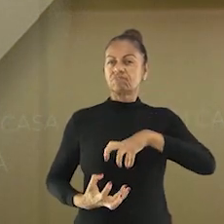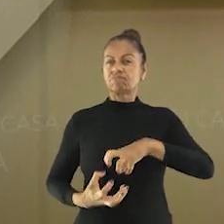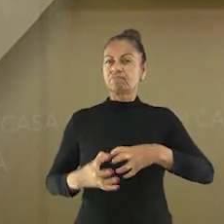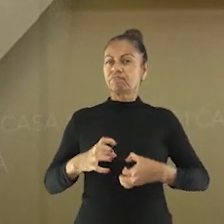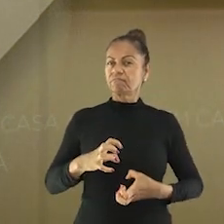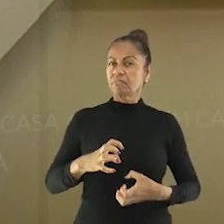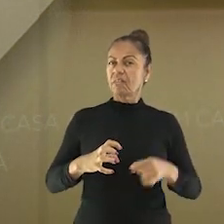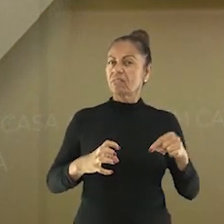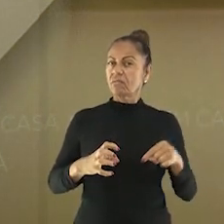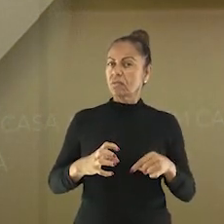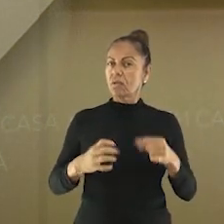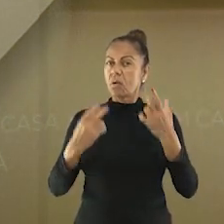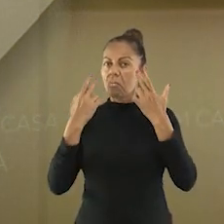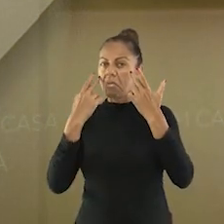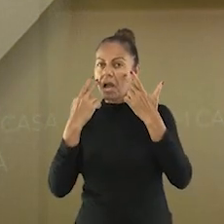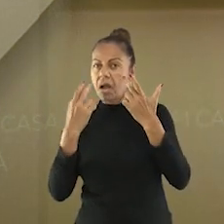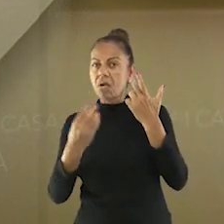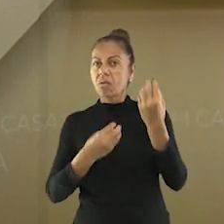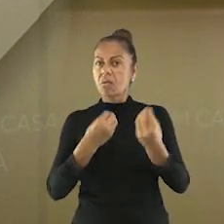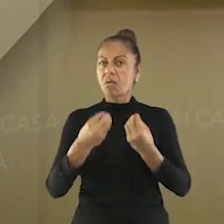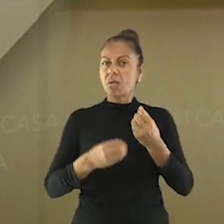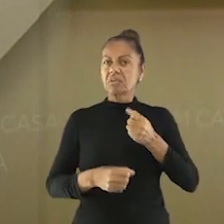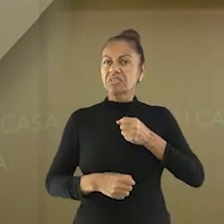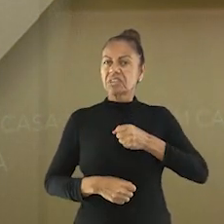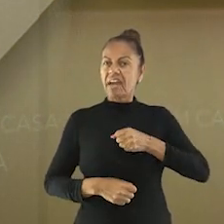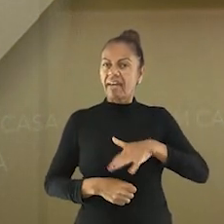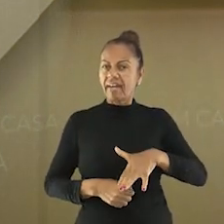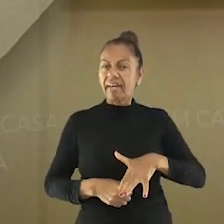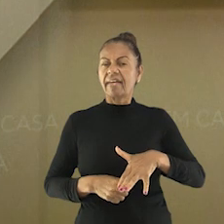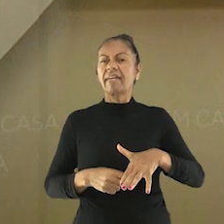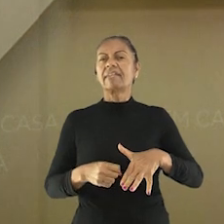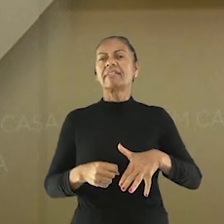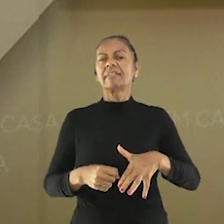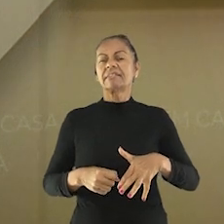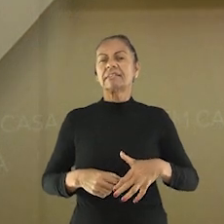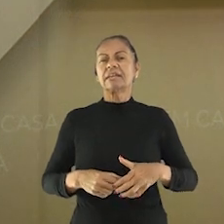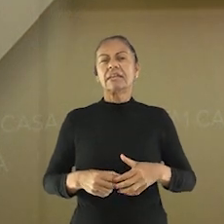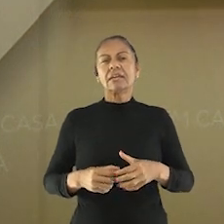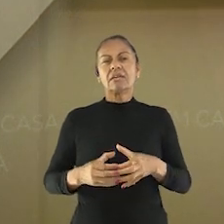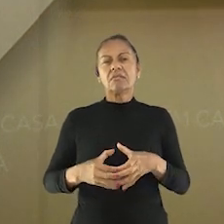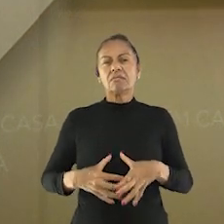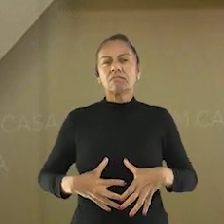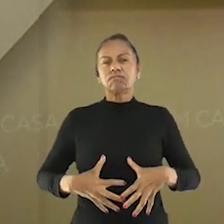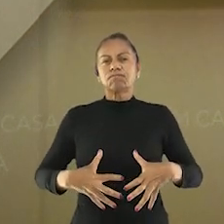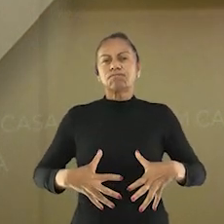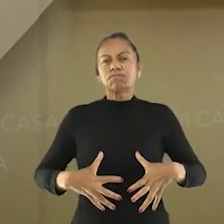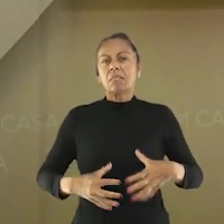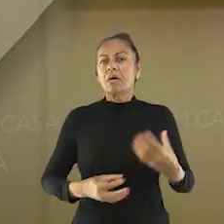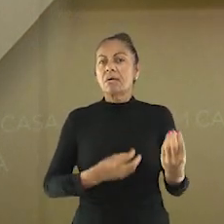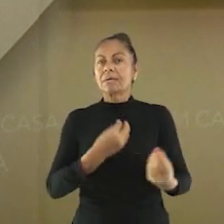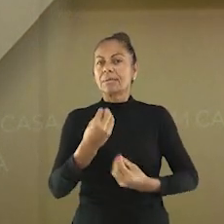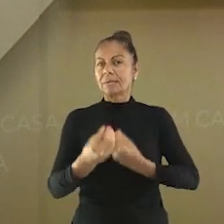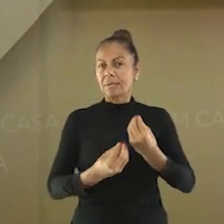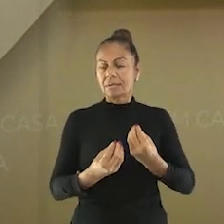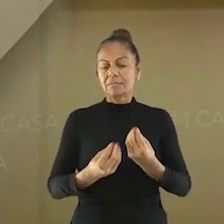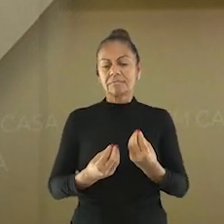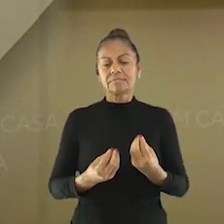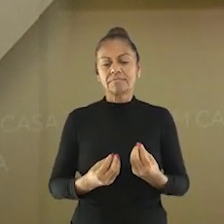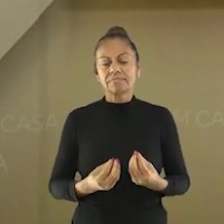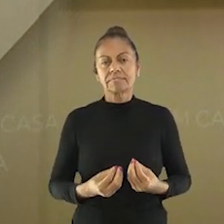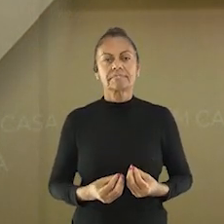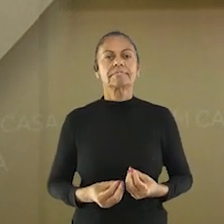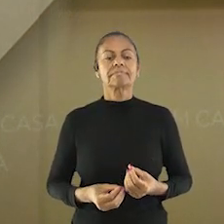constipação, também tem que ser registrado aqui. A fome que você sentiu antes dessa refeição era